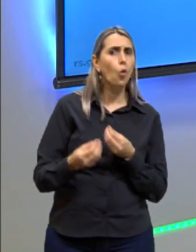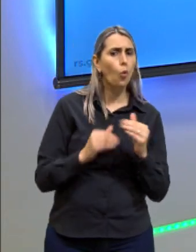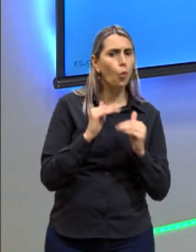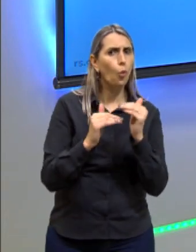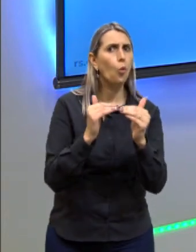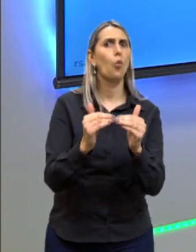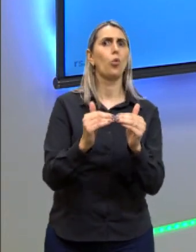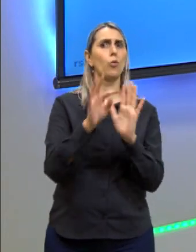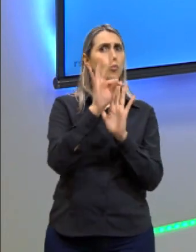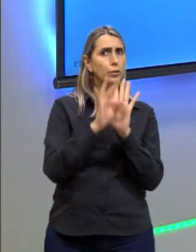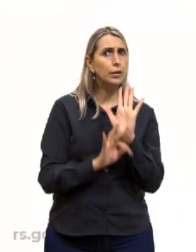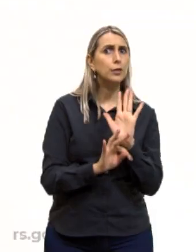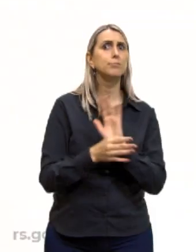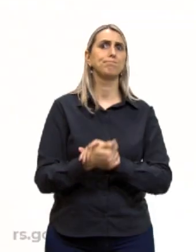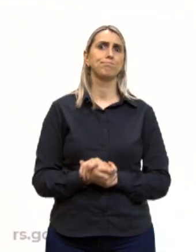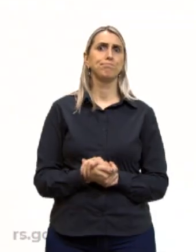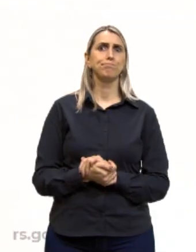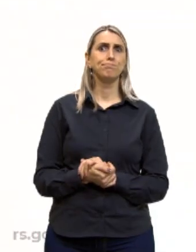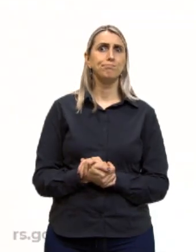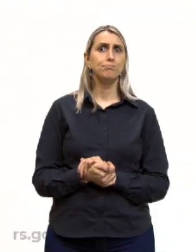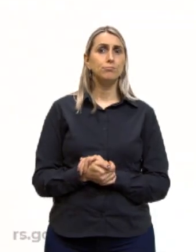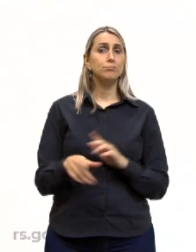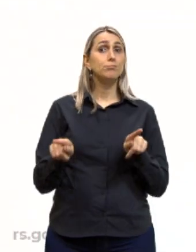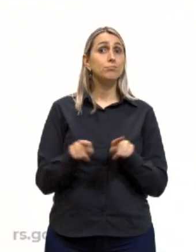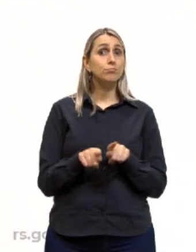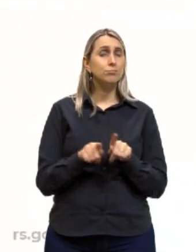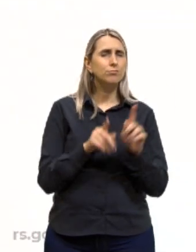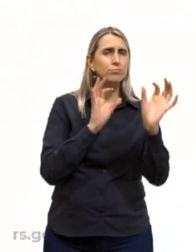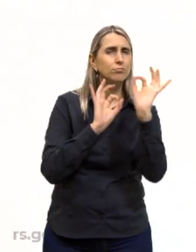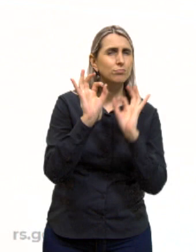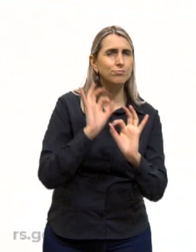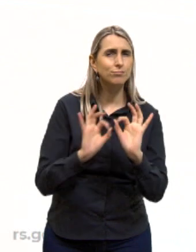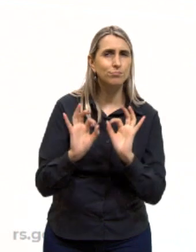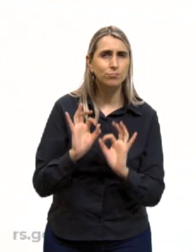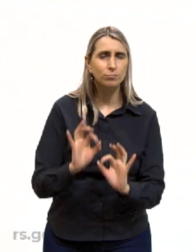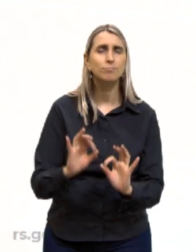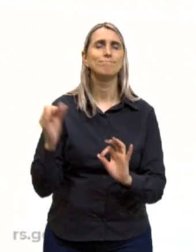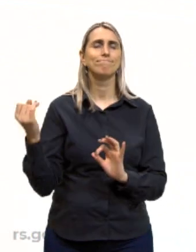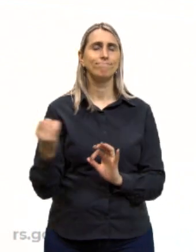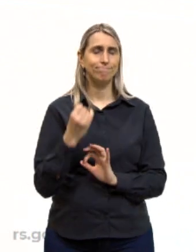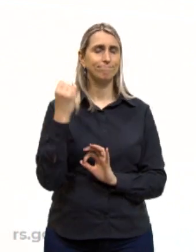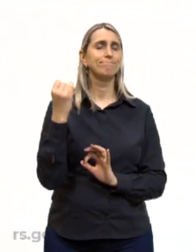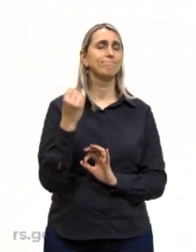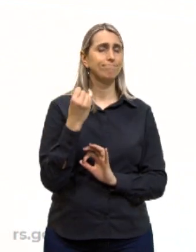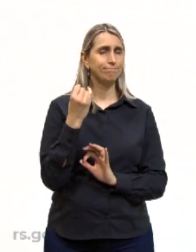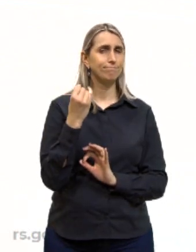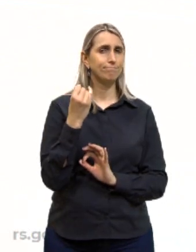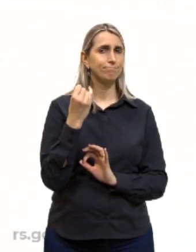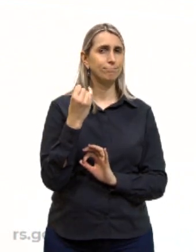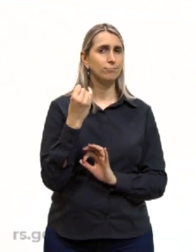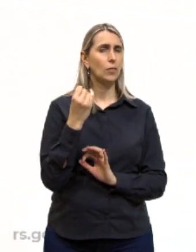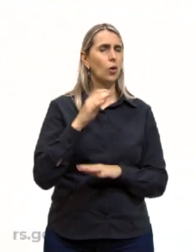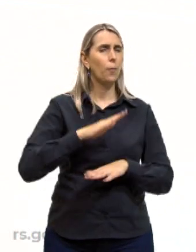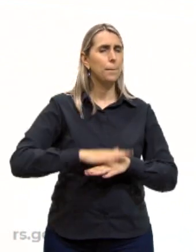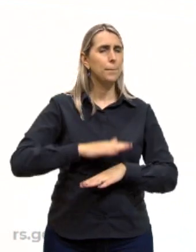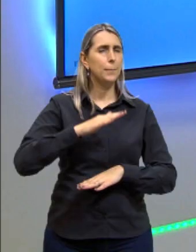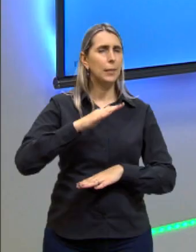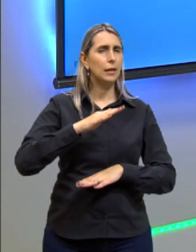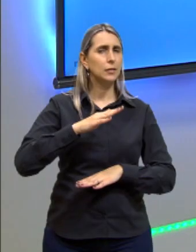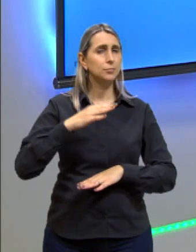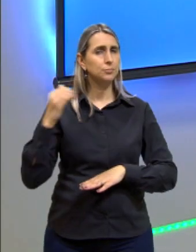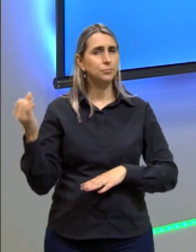desenvolveu isso. E a organização é importante, cara. E o mais